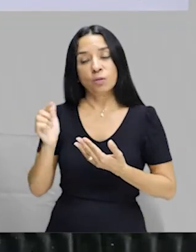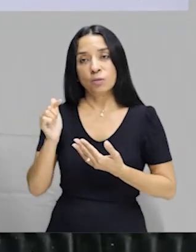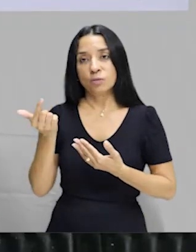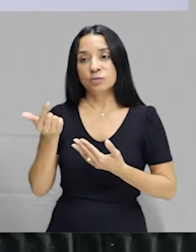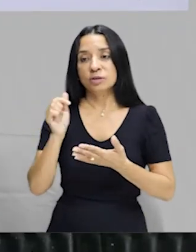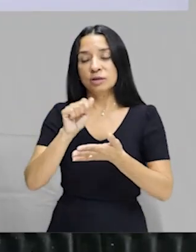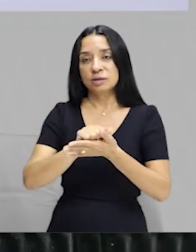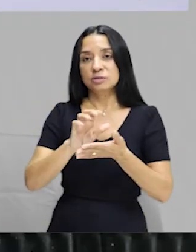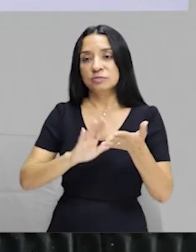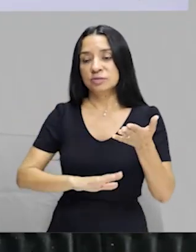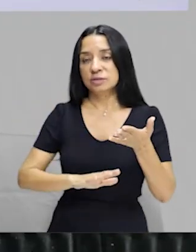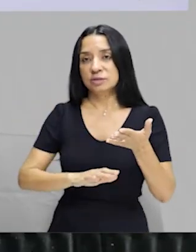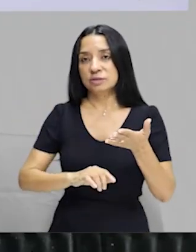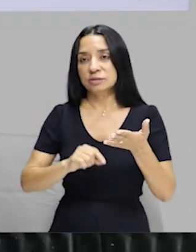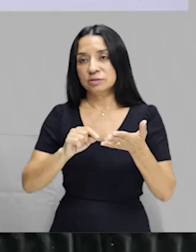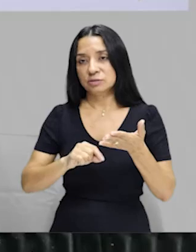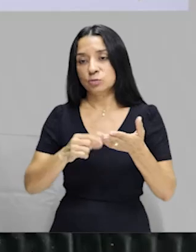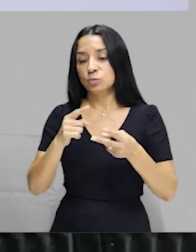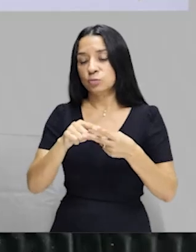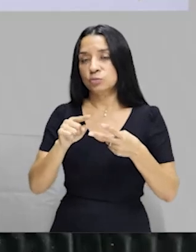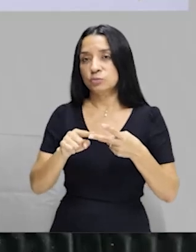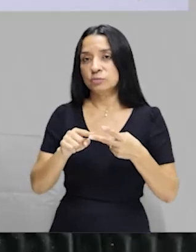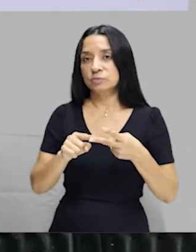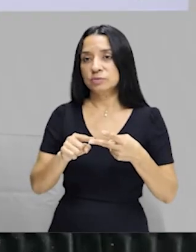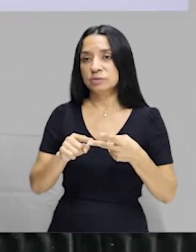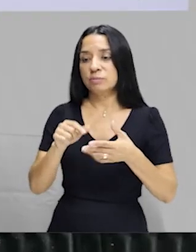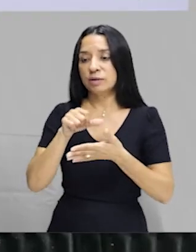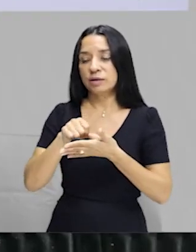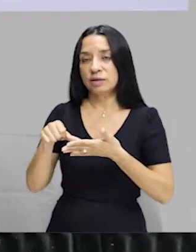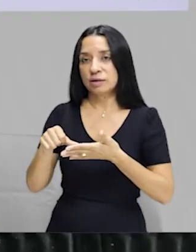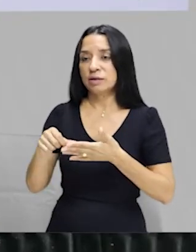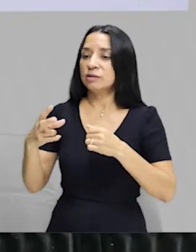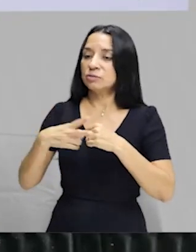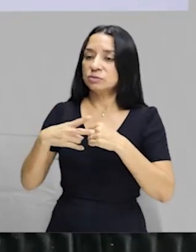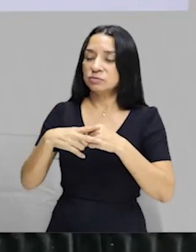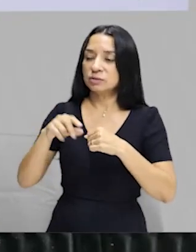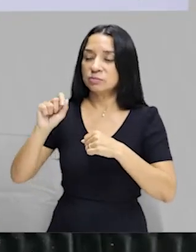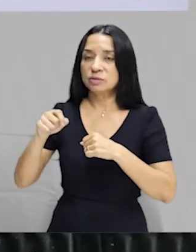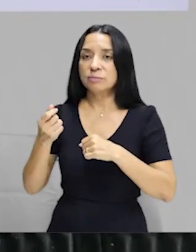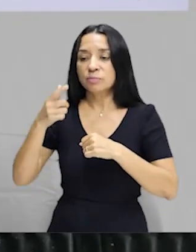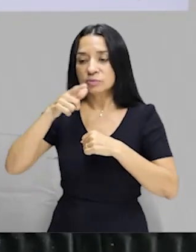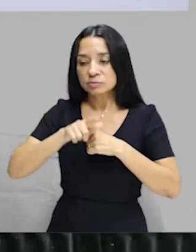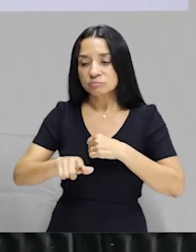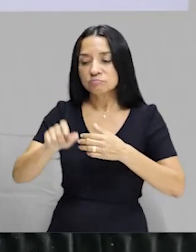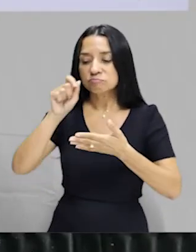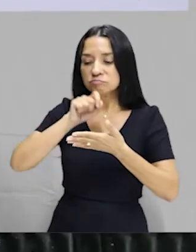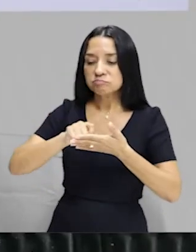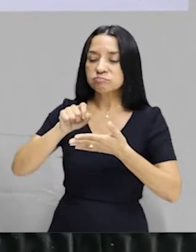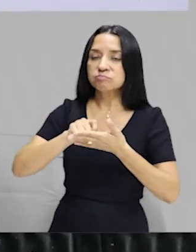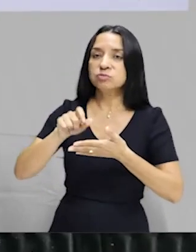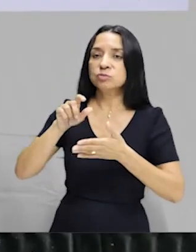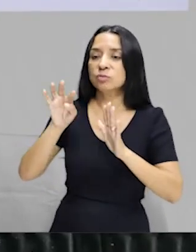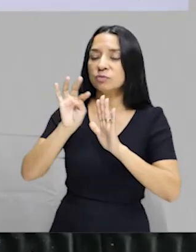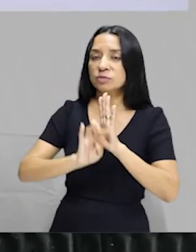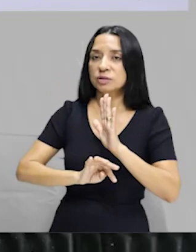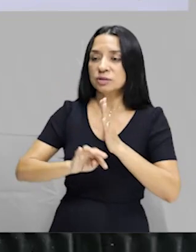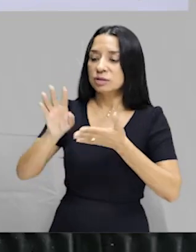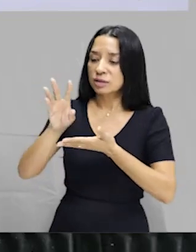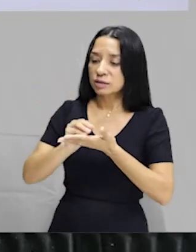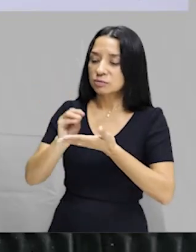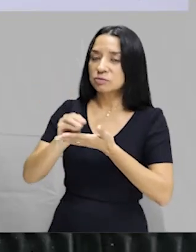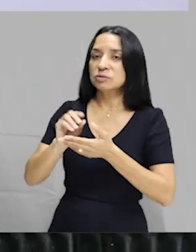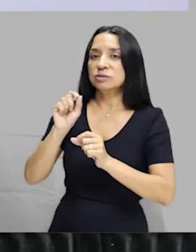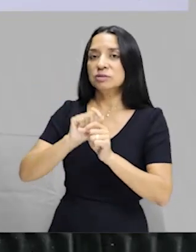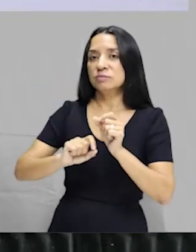pegarem o texto, retira, marcarem os verbos, depois reescreveu o texto, você aprende com a escrita e retira e